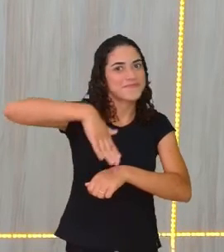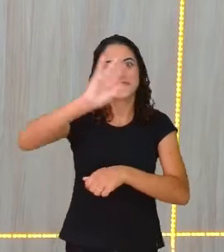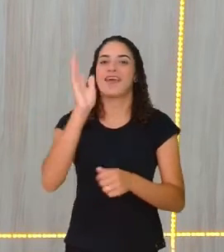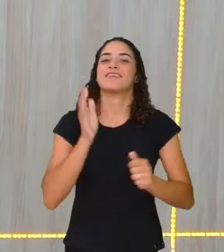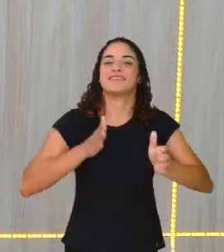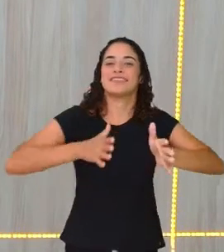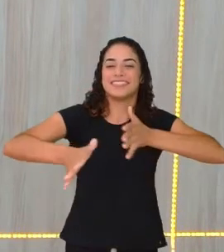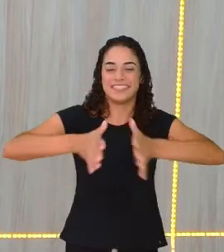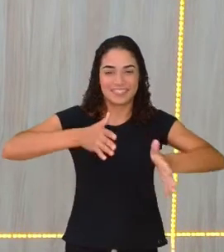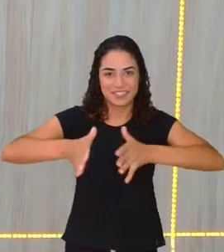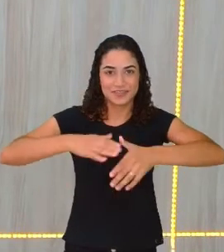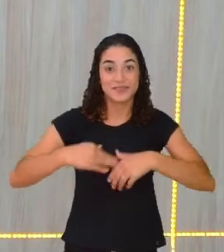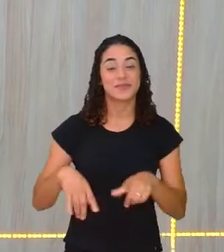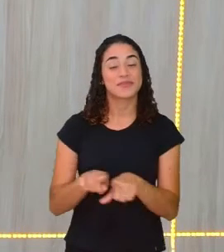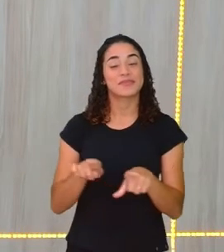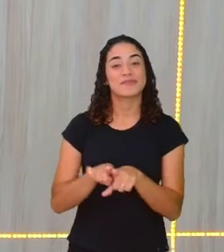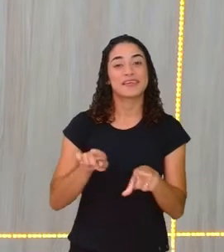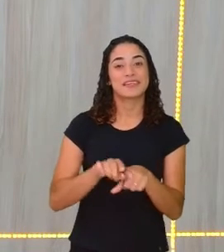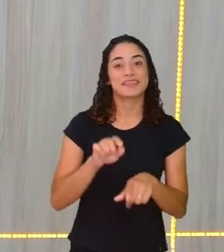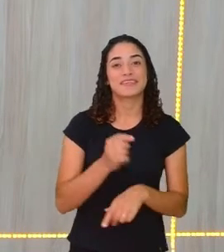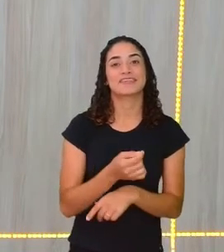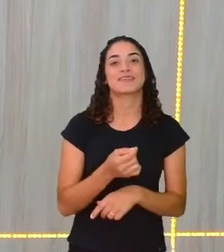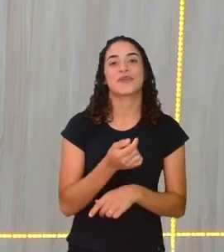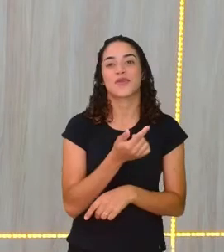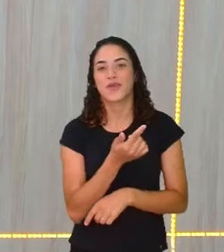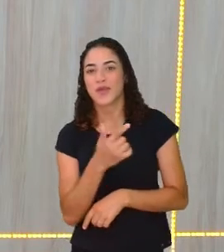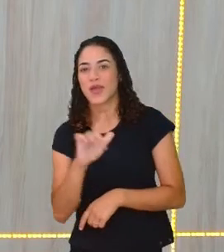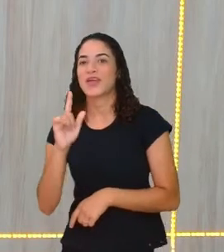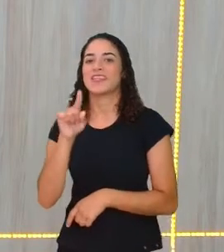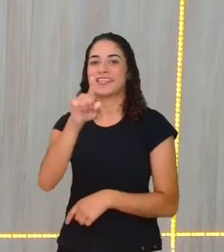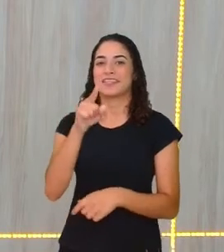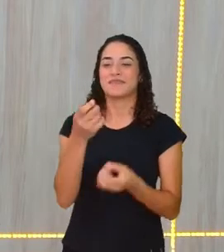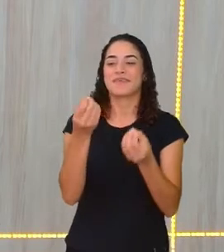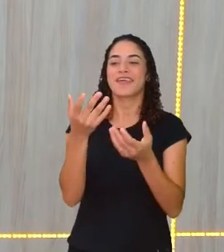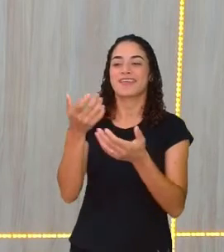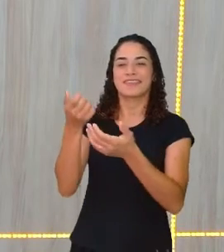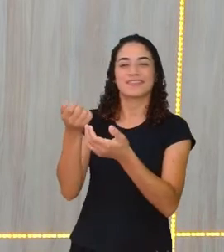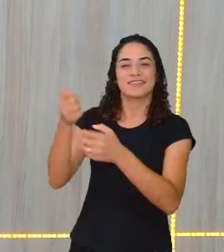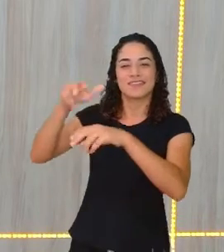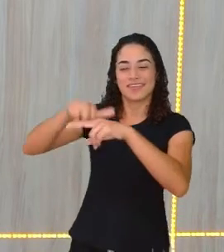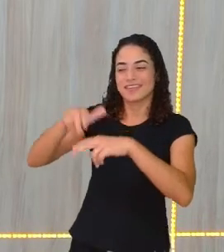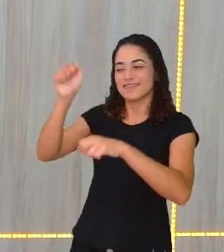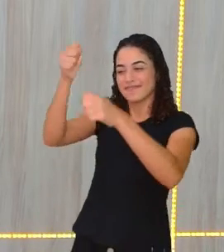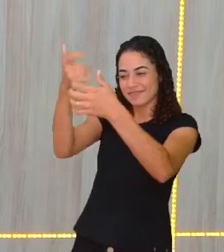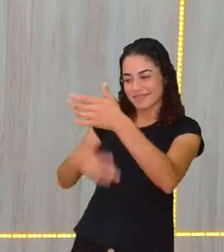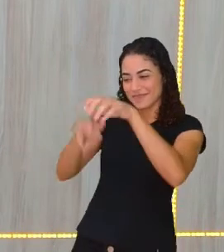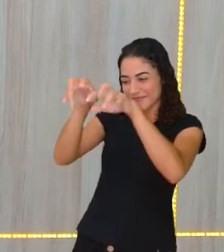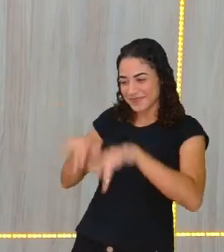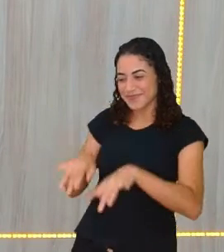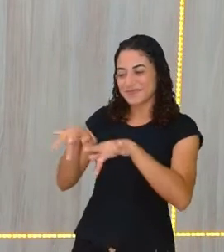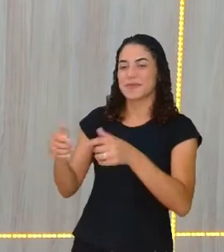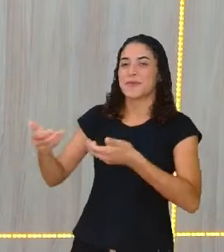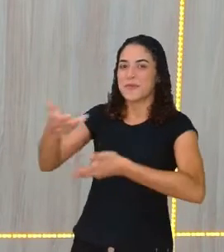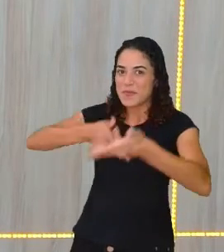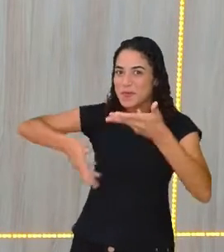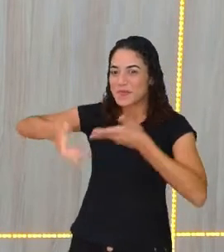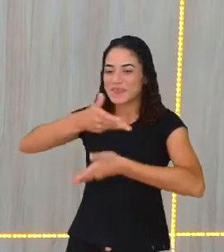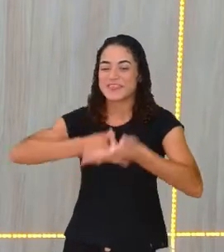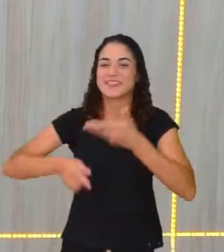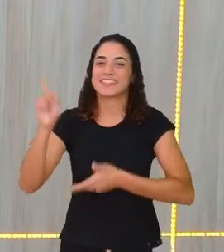acessível. Tenho também na ferramenta interacional, que é o nosso chat, não é? É o nosso